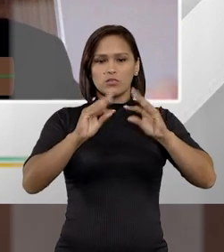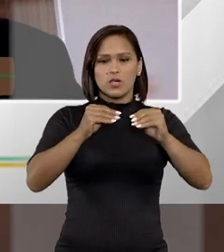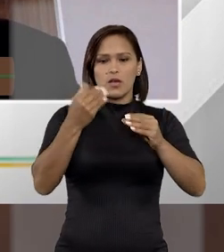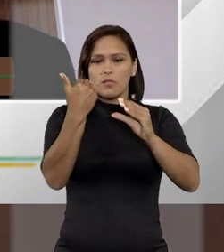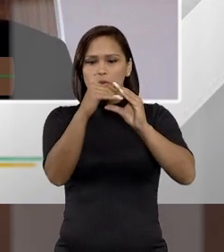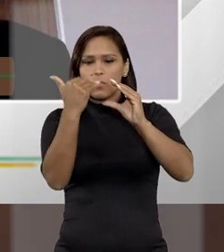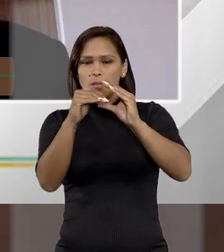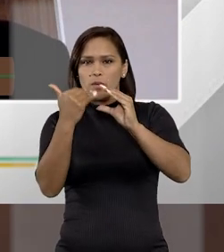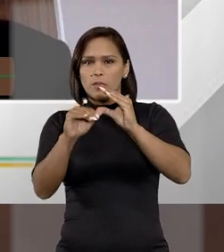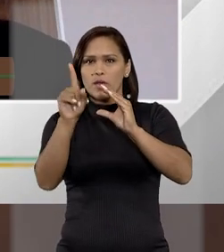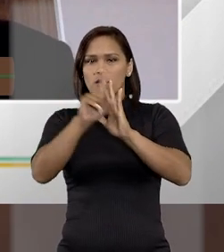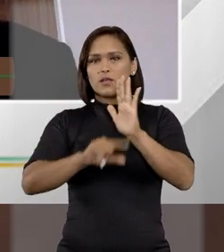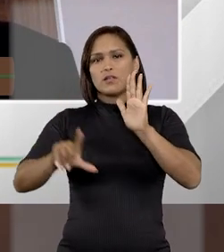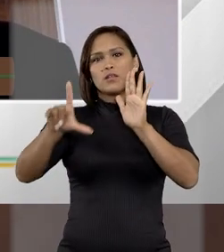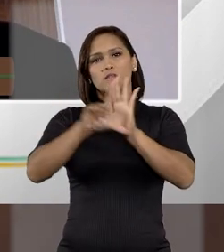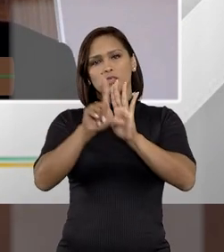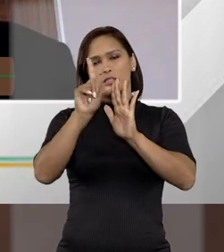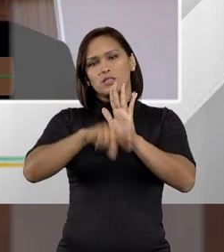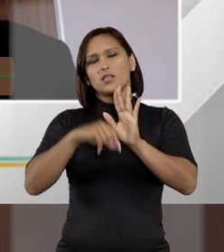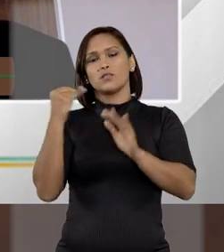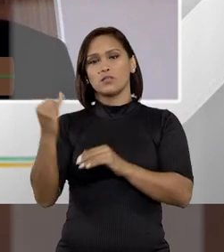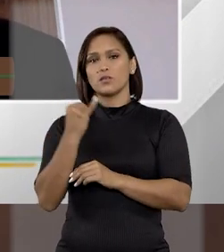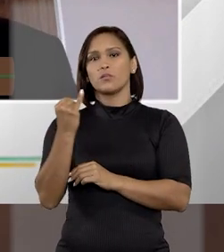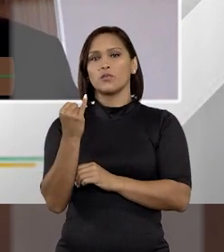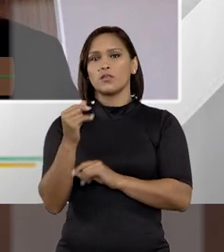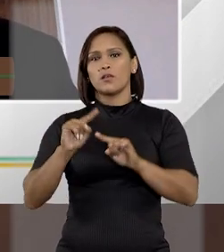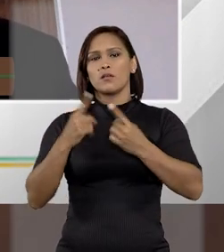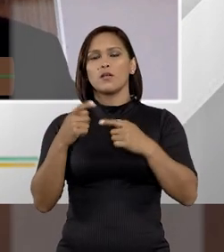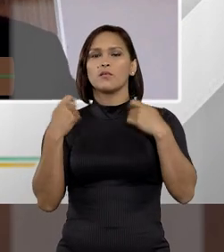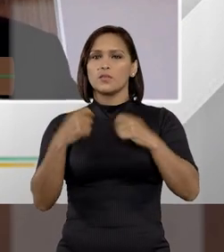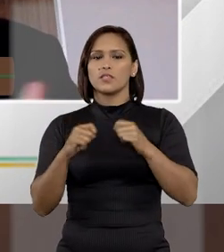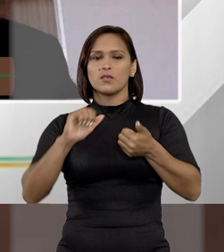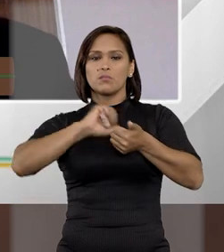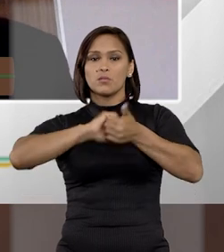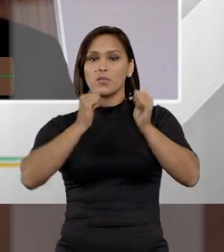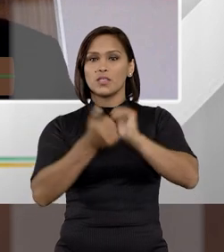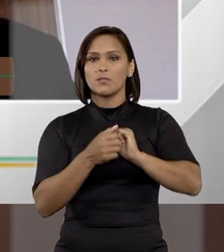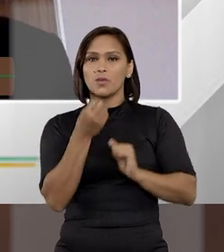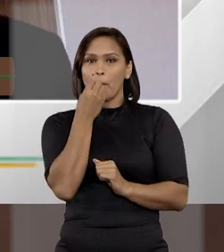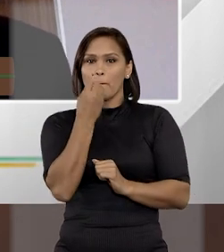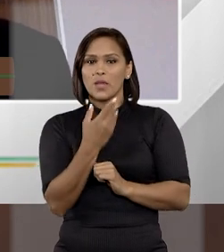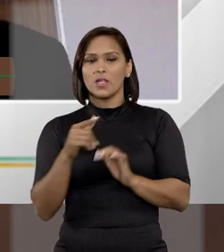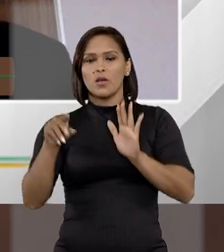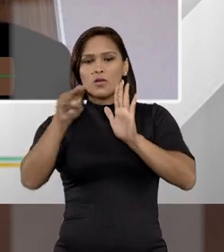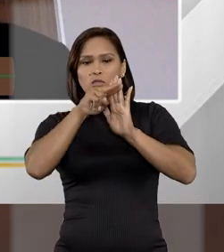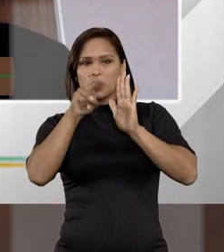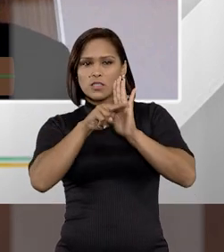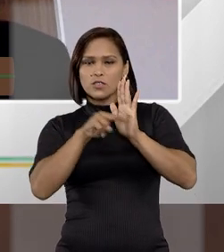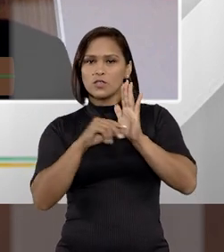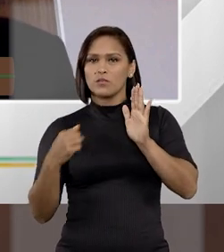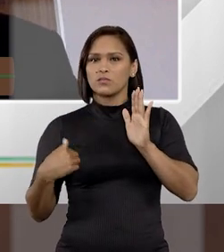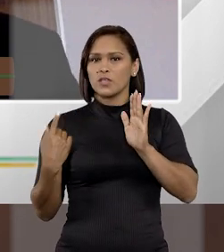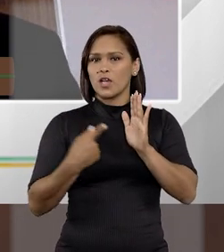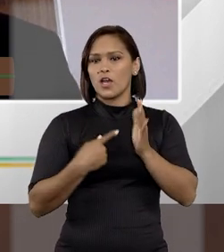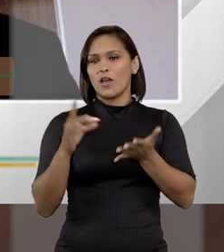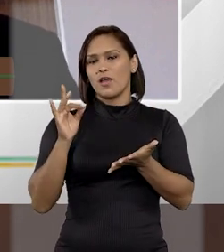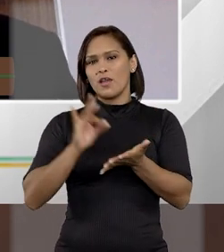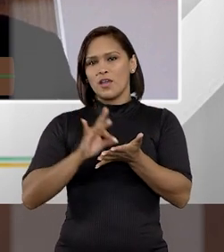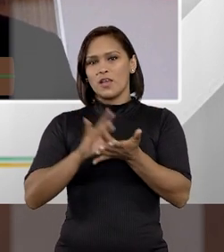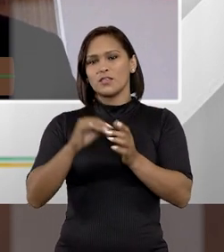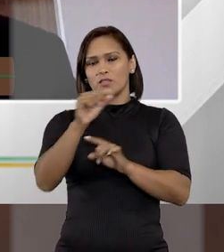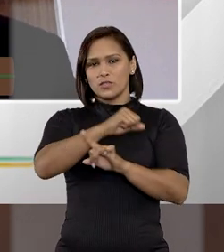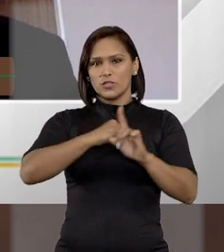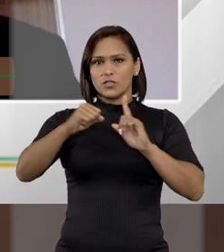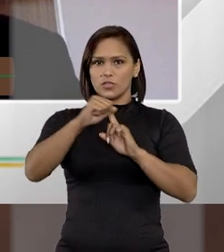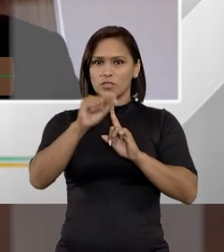introduzidas pela legislação, elas são relevantes, mas nós precisamos fazer uma adaptação das normas à nossa realidade,